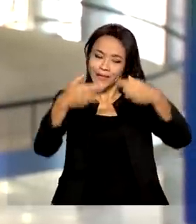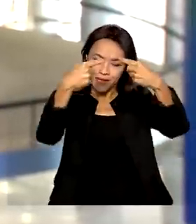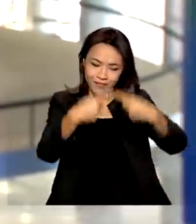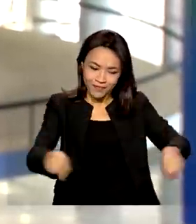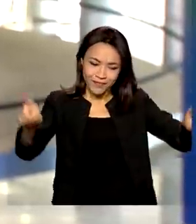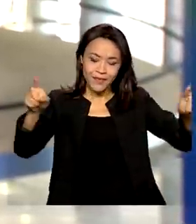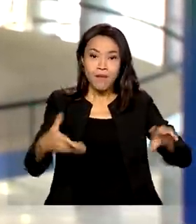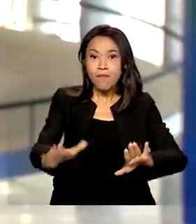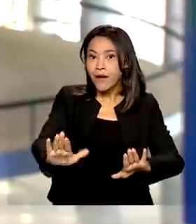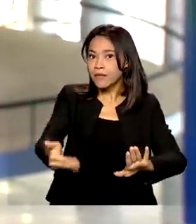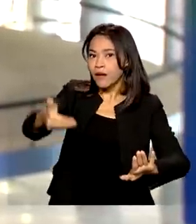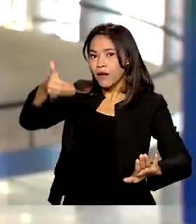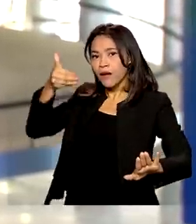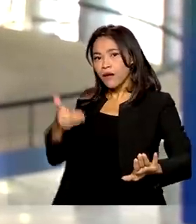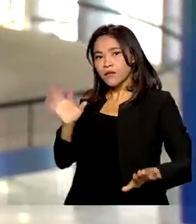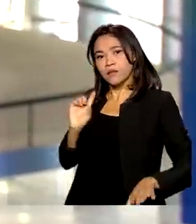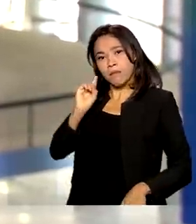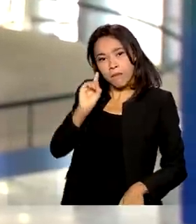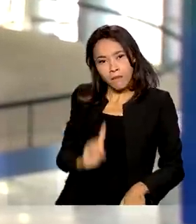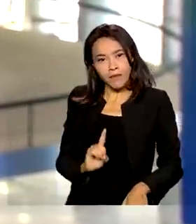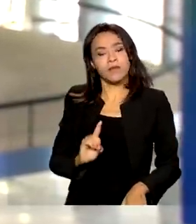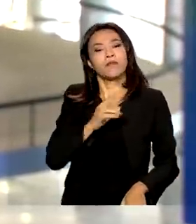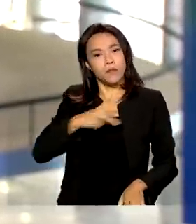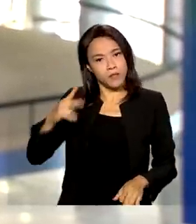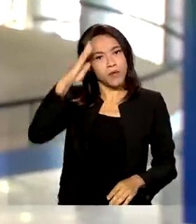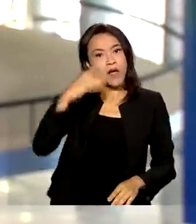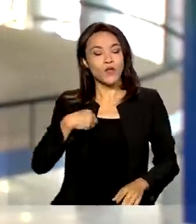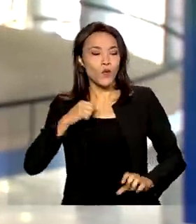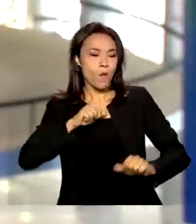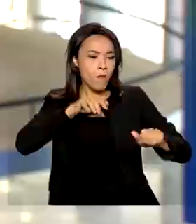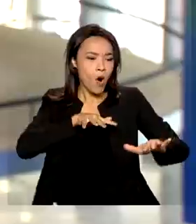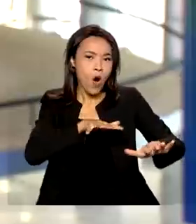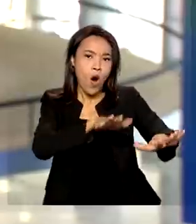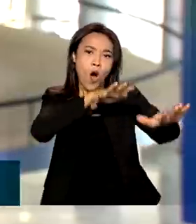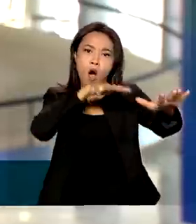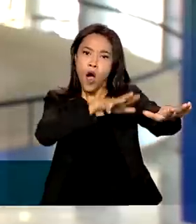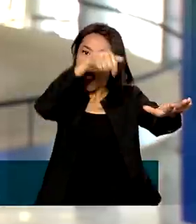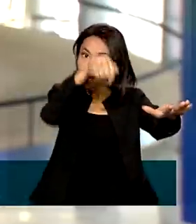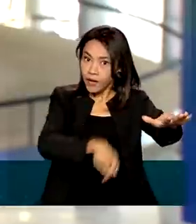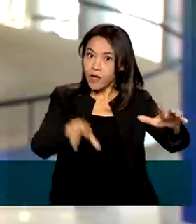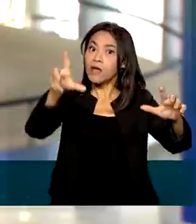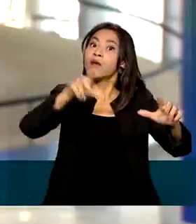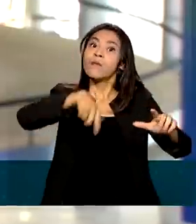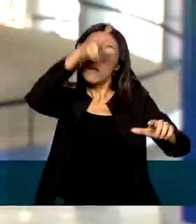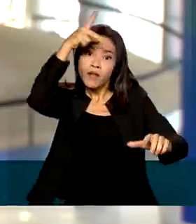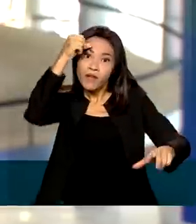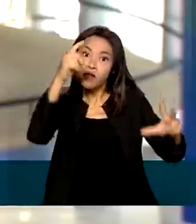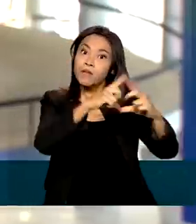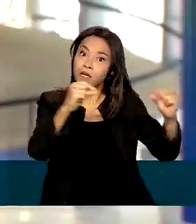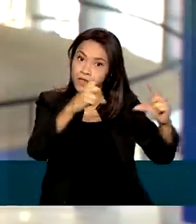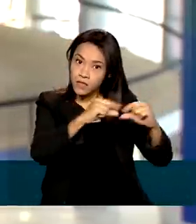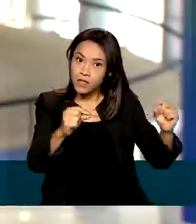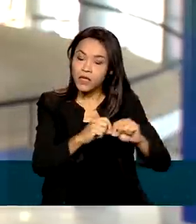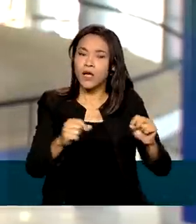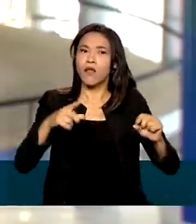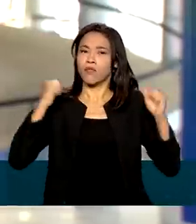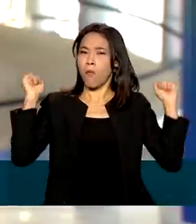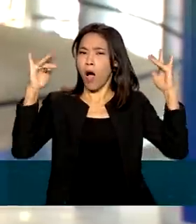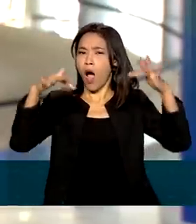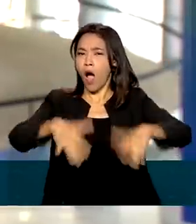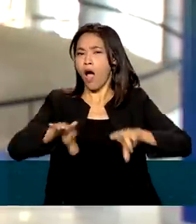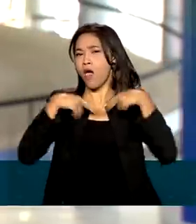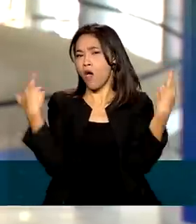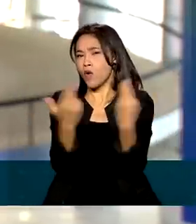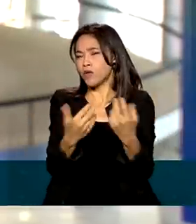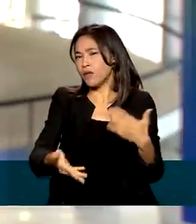cedo, ele participa também de um encontro com prefeitos aqui em Brasília. Esses prefeitos estão reunidos desde ontem, no evento